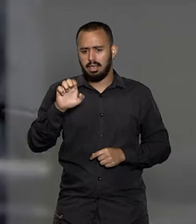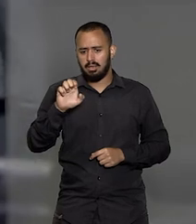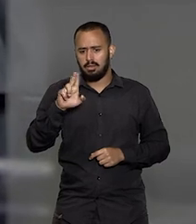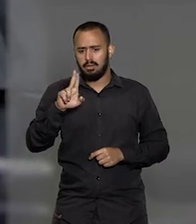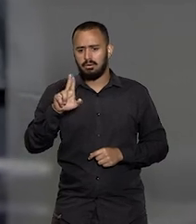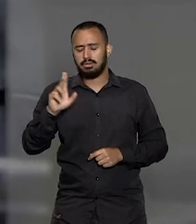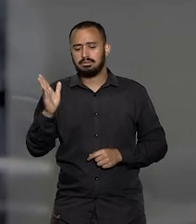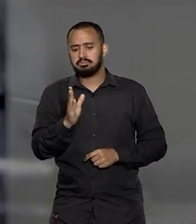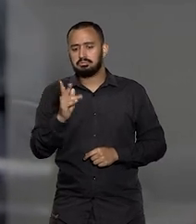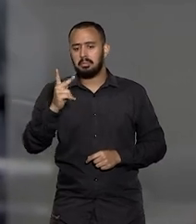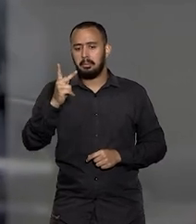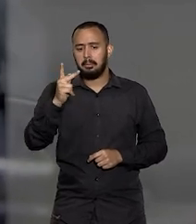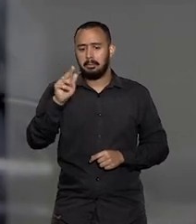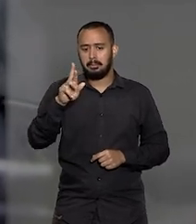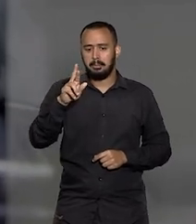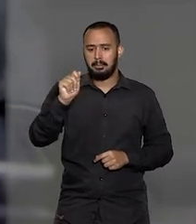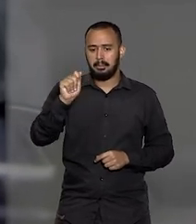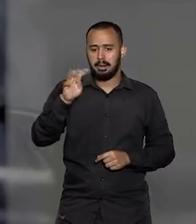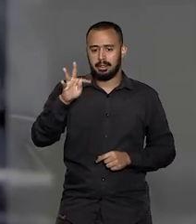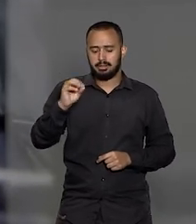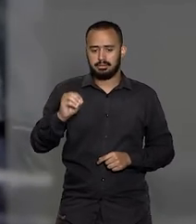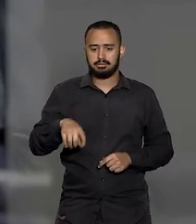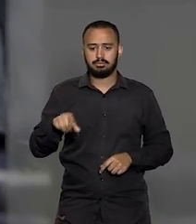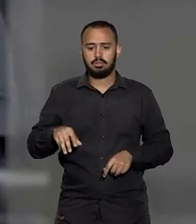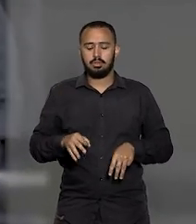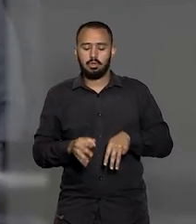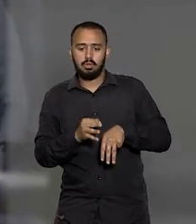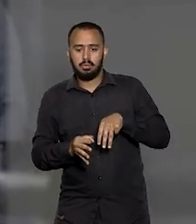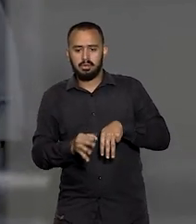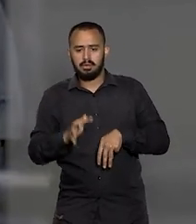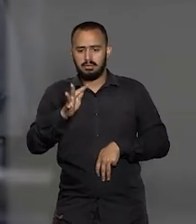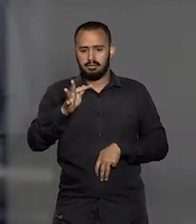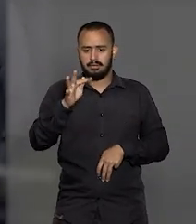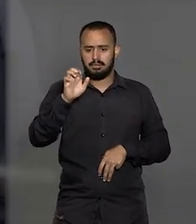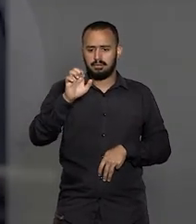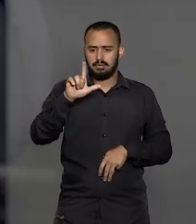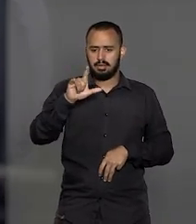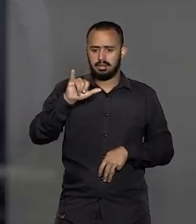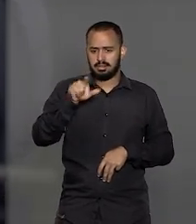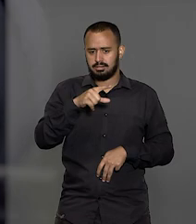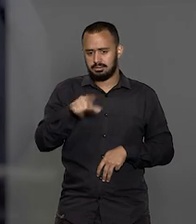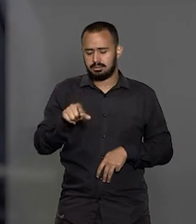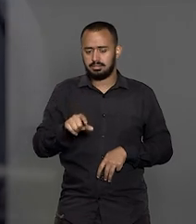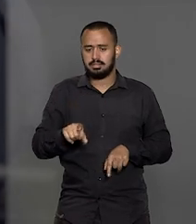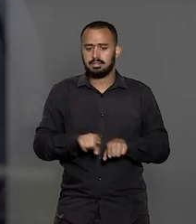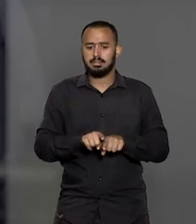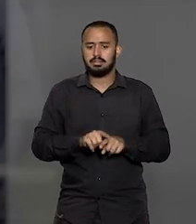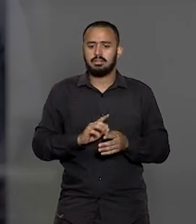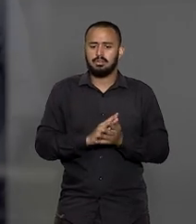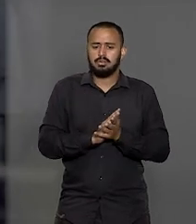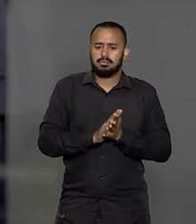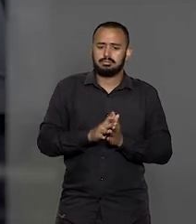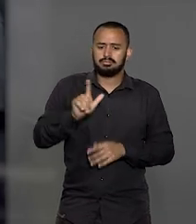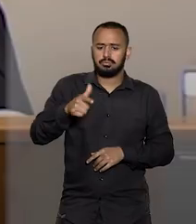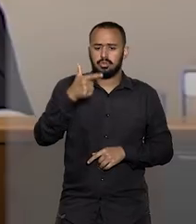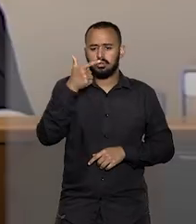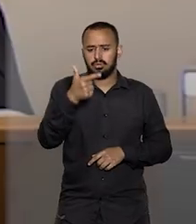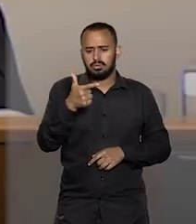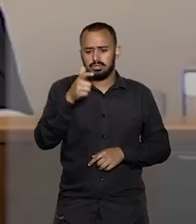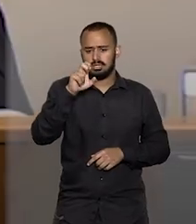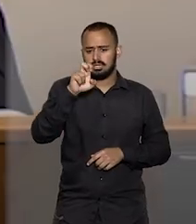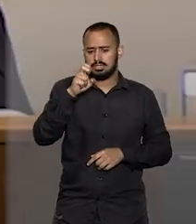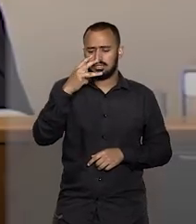e decisões interlocutórias, o ministro Félix Fischer proferiu mais de 253 mil decisões